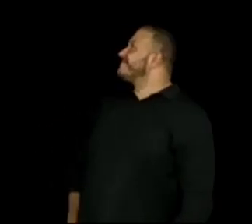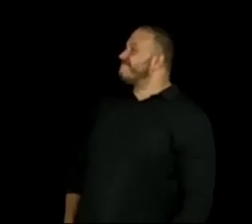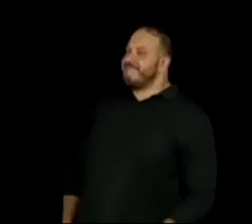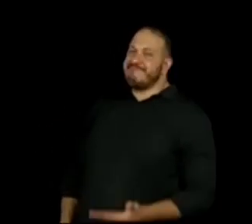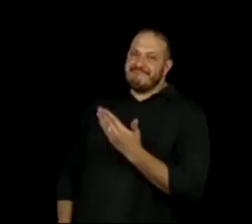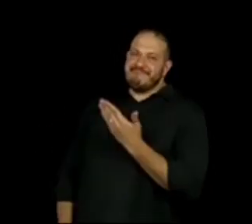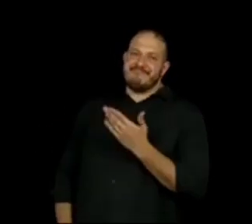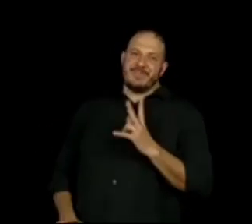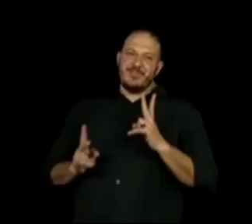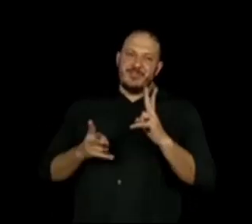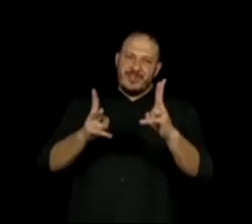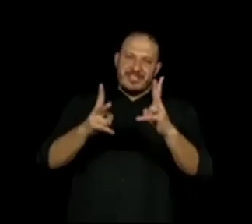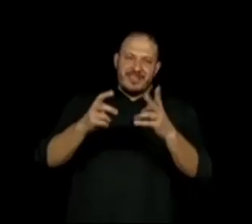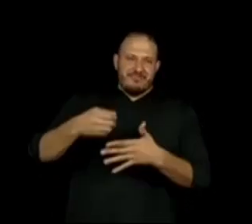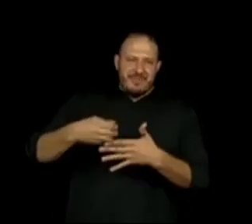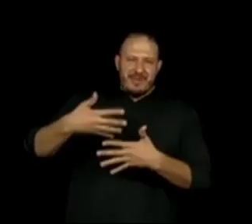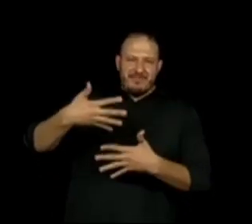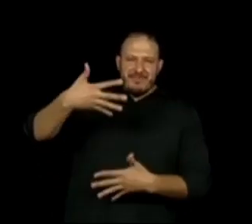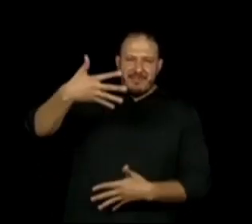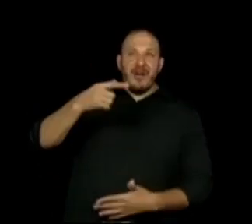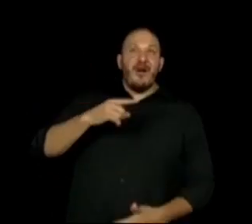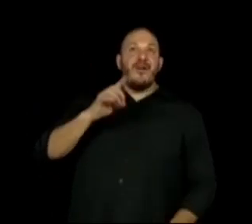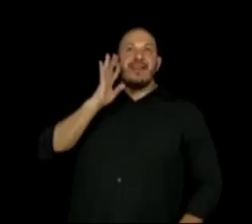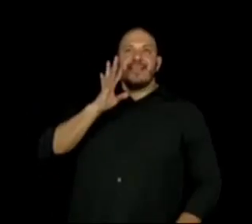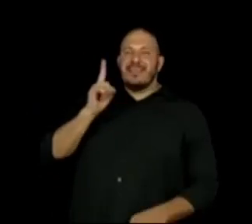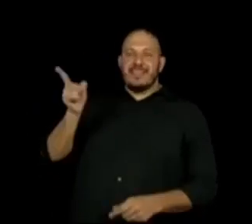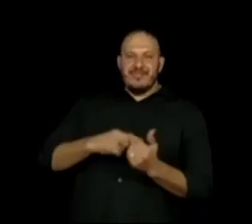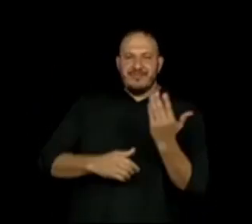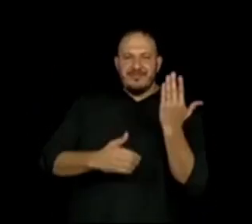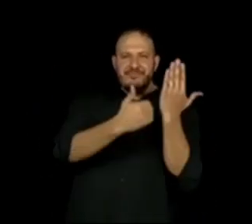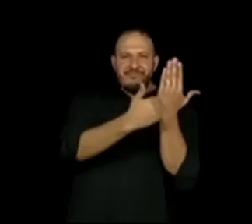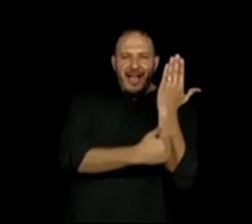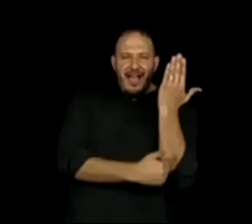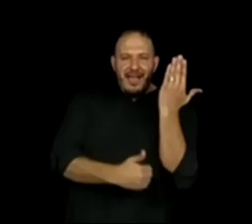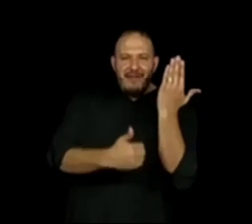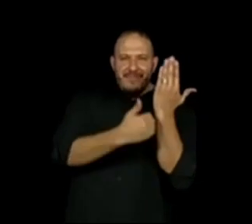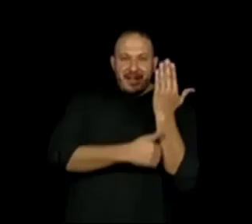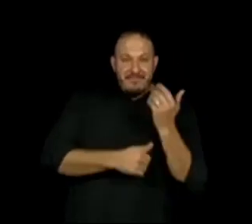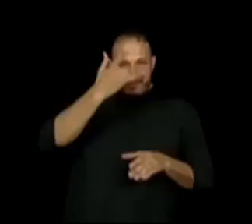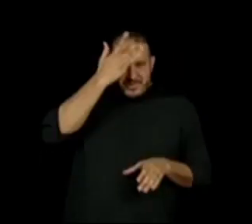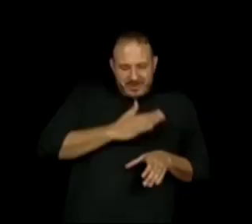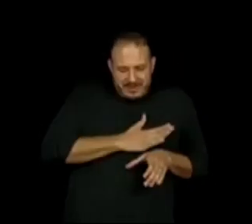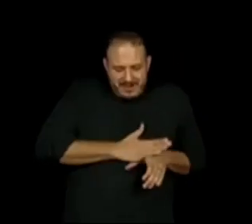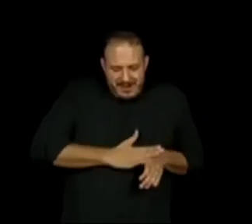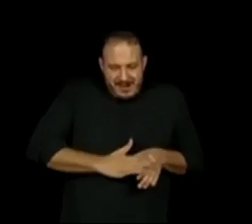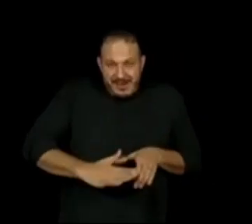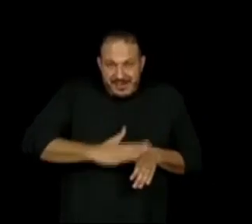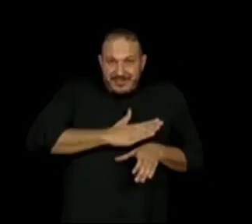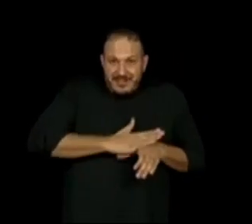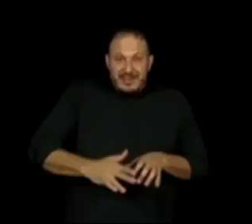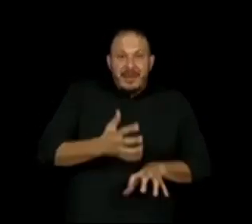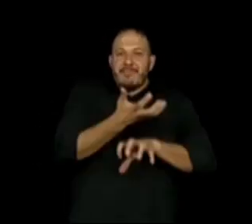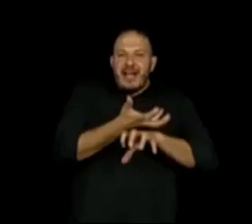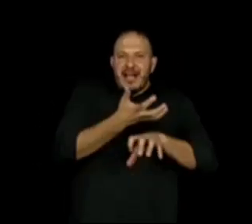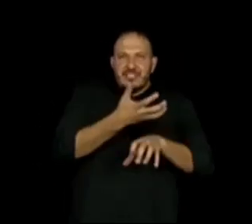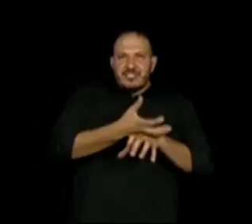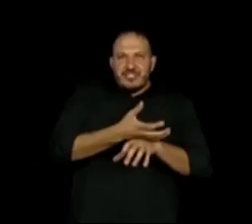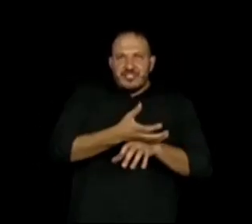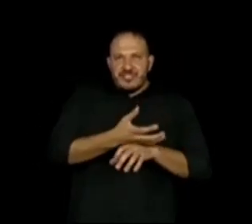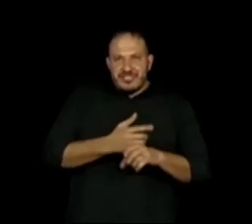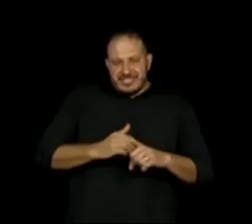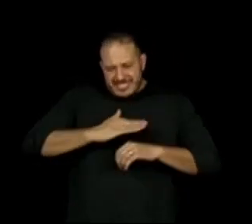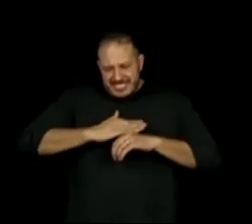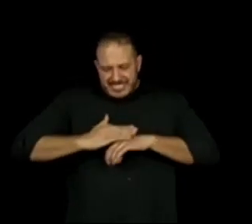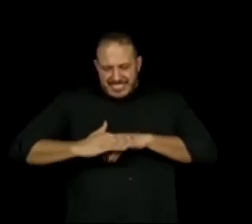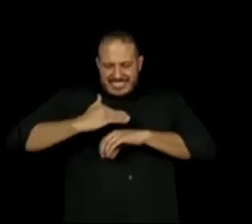Continuação do texto. Olha que legal a imagem em movimento ali, mostrando uma pessoa debulhando o abac... Debulhando não,